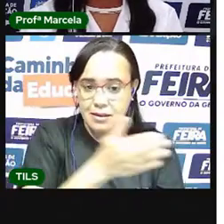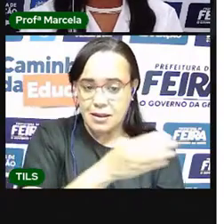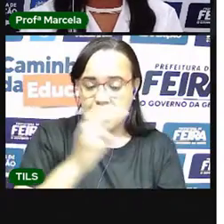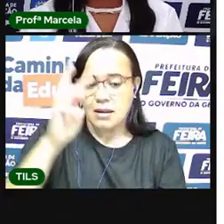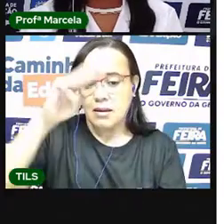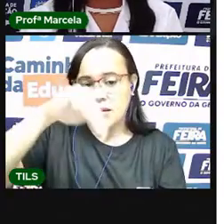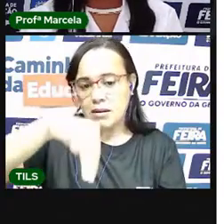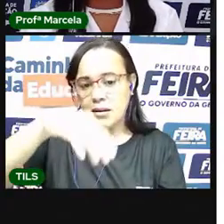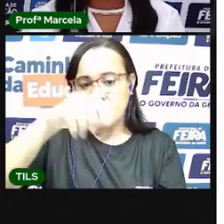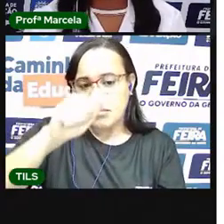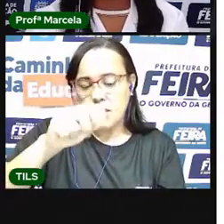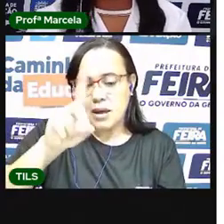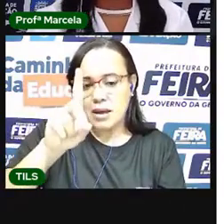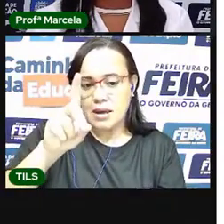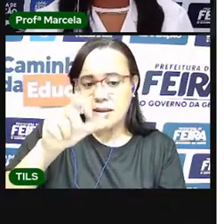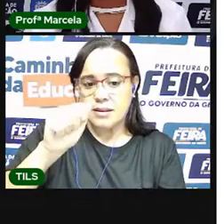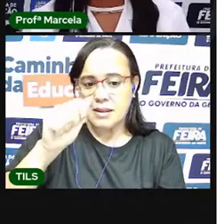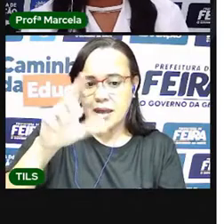Rodrigo.